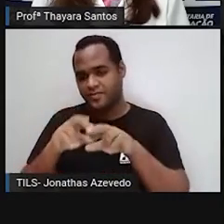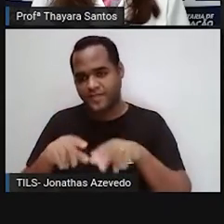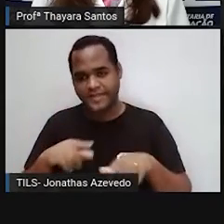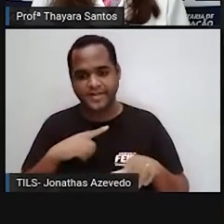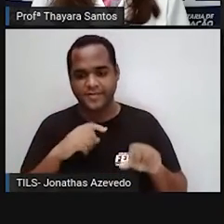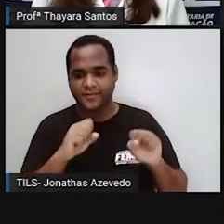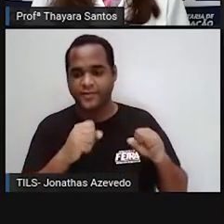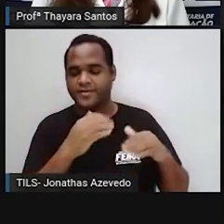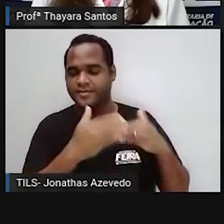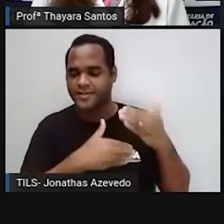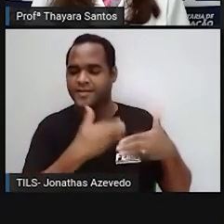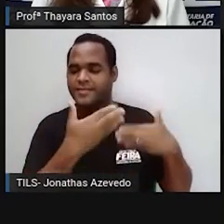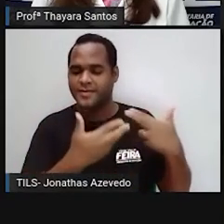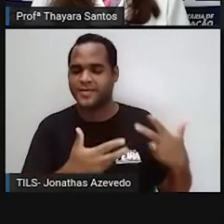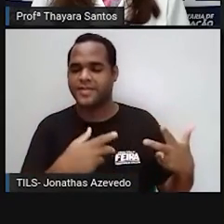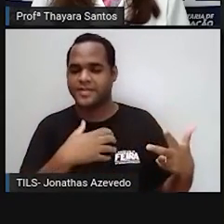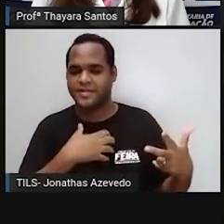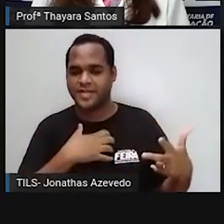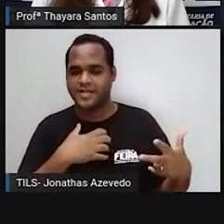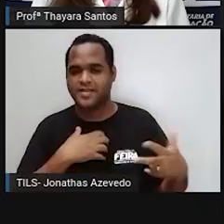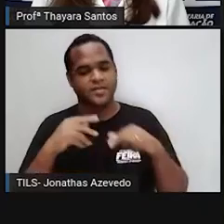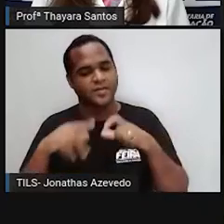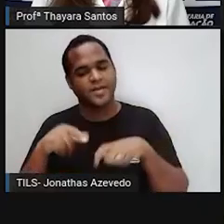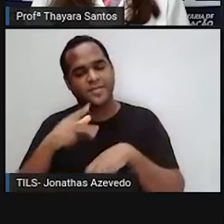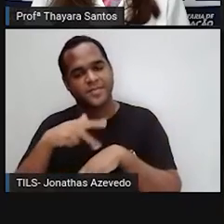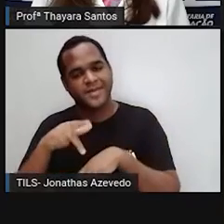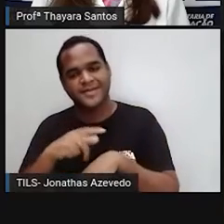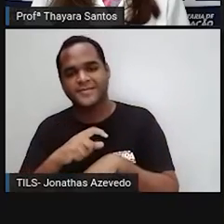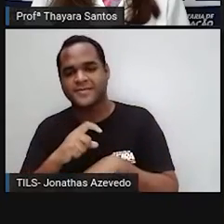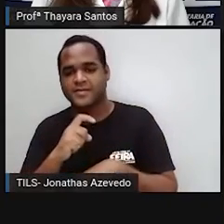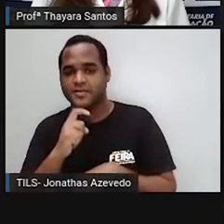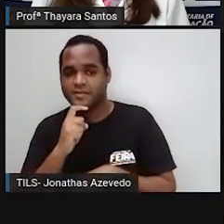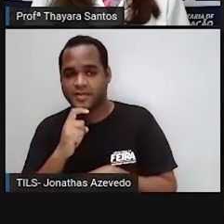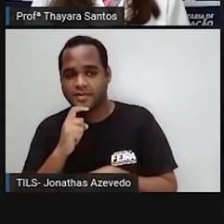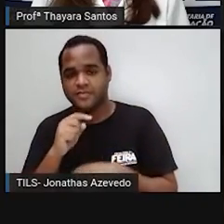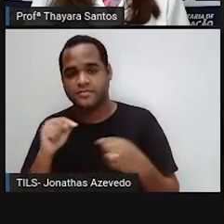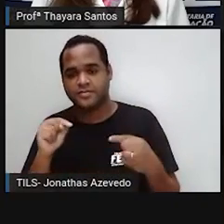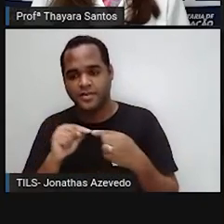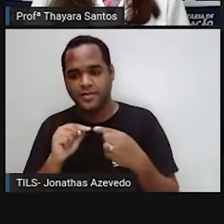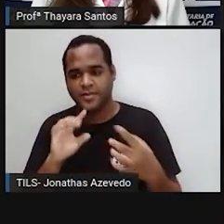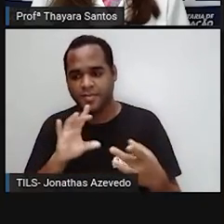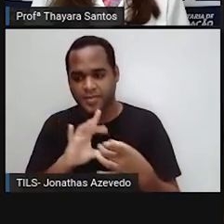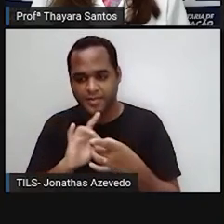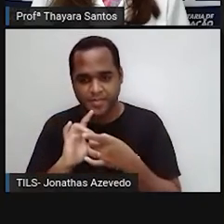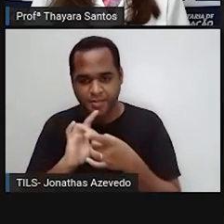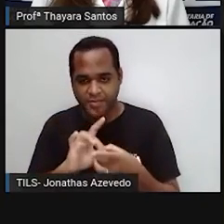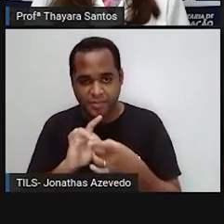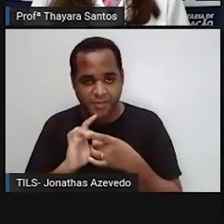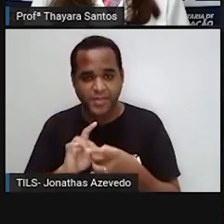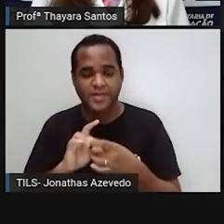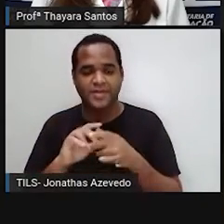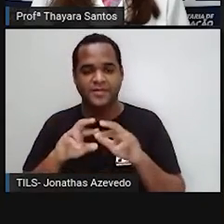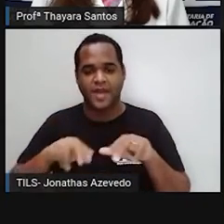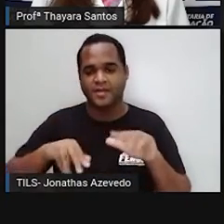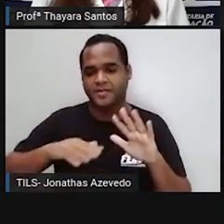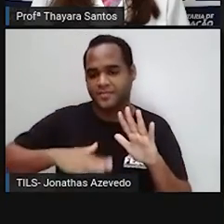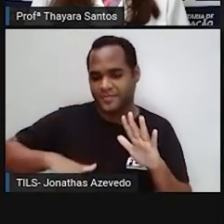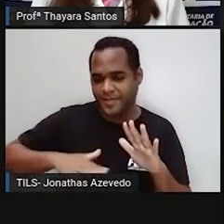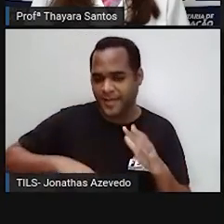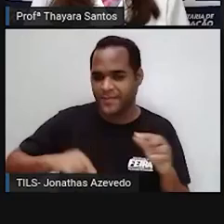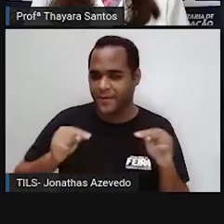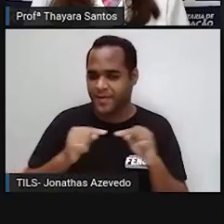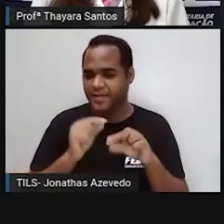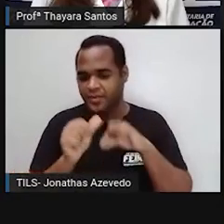são sentidas lá na Antártica. Com relação à corrente marinha, qualquer alteração da